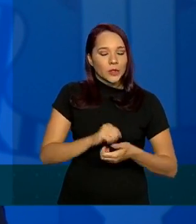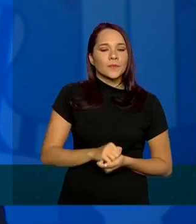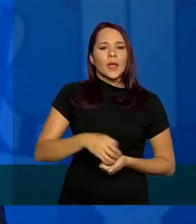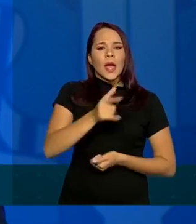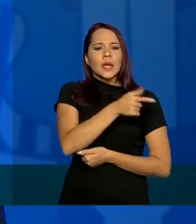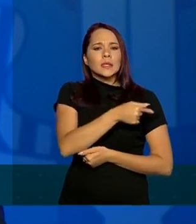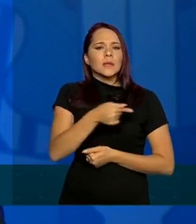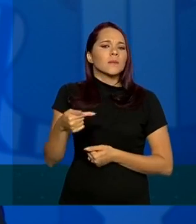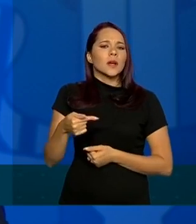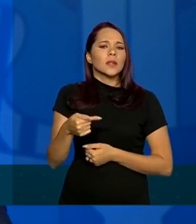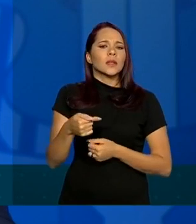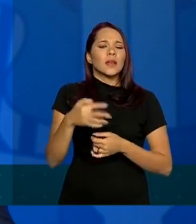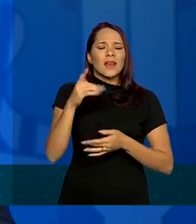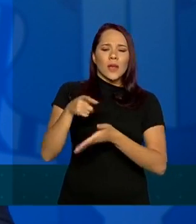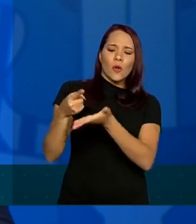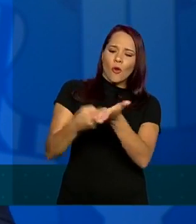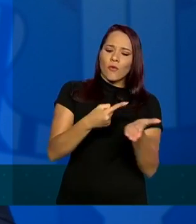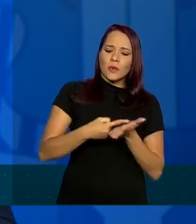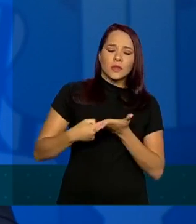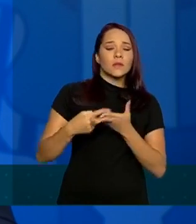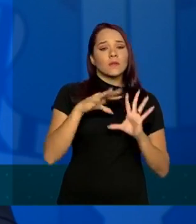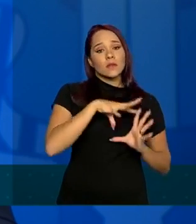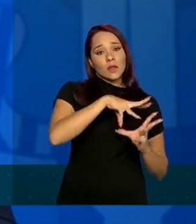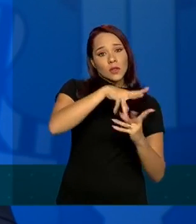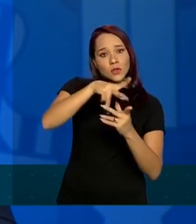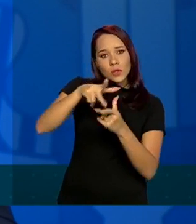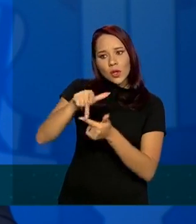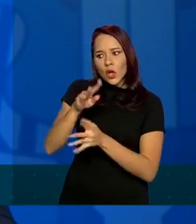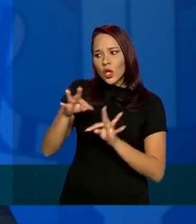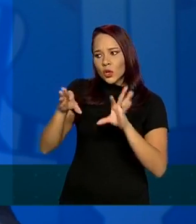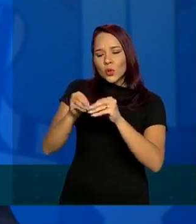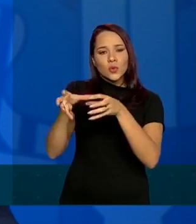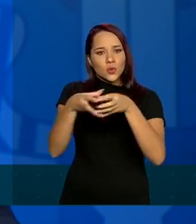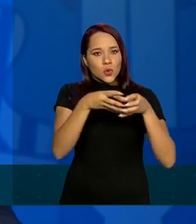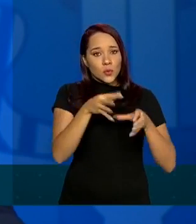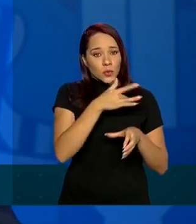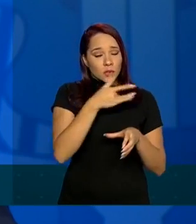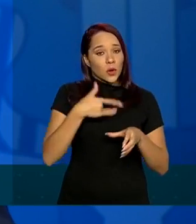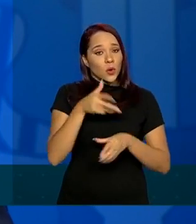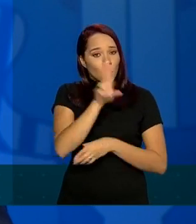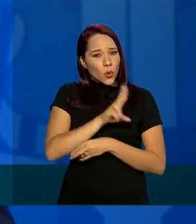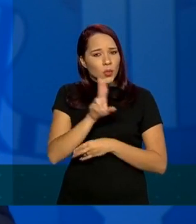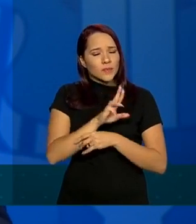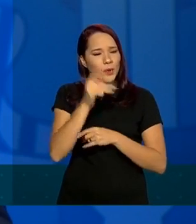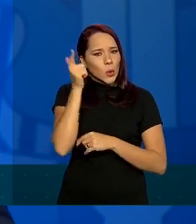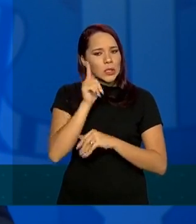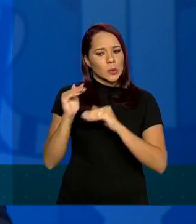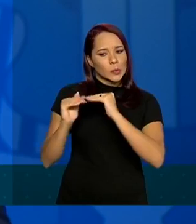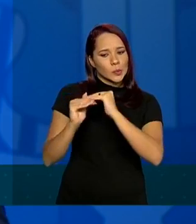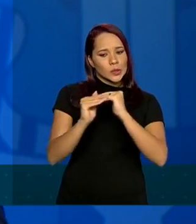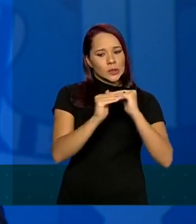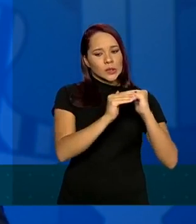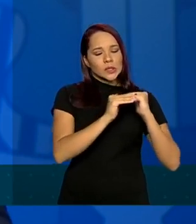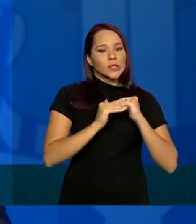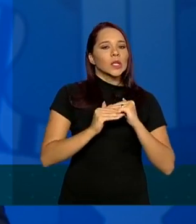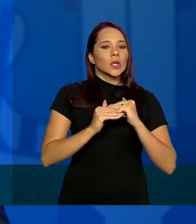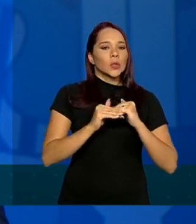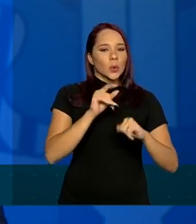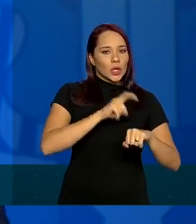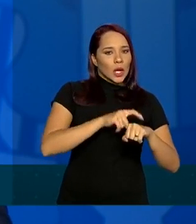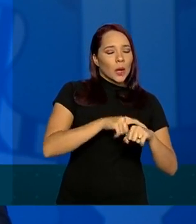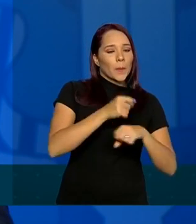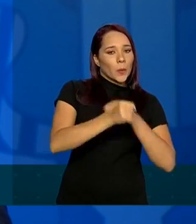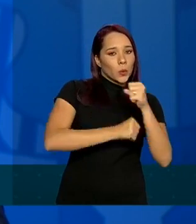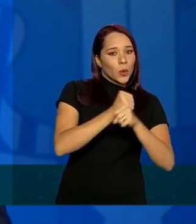é uma convenção internacional que todos os órgãos de saúde utilizam justamente para padronizar os períodos do ano de